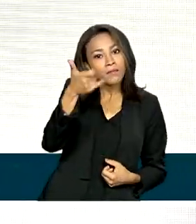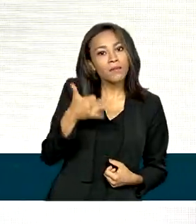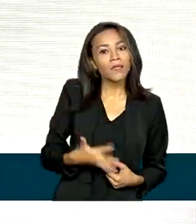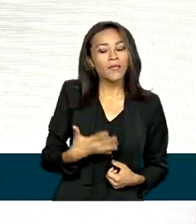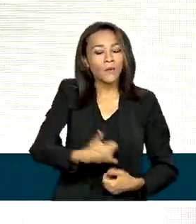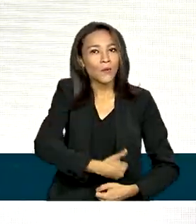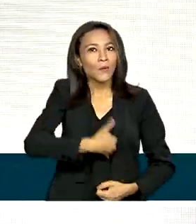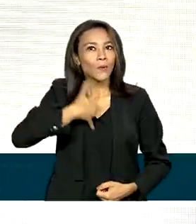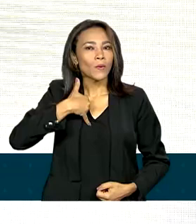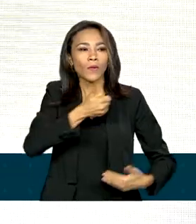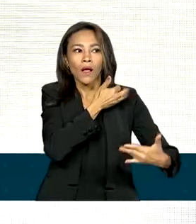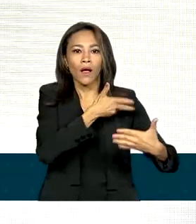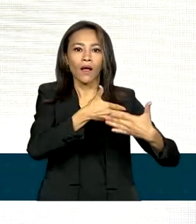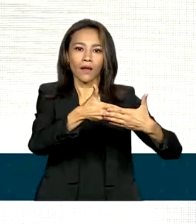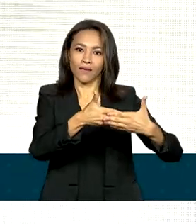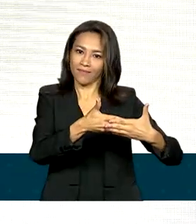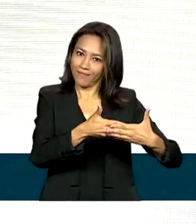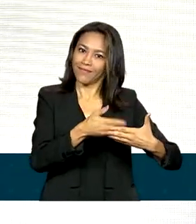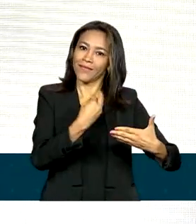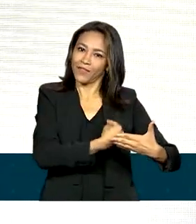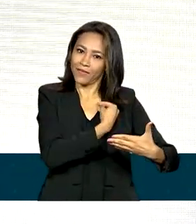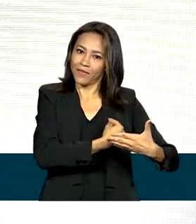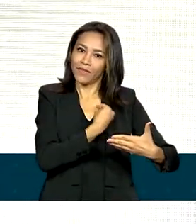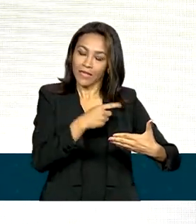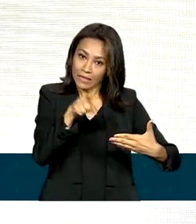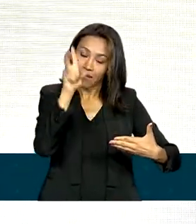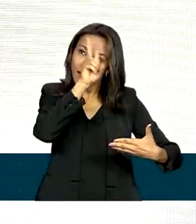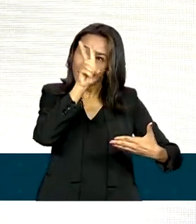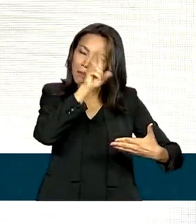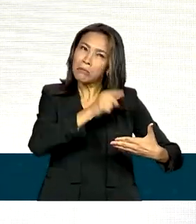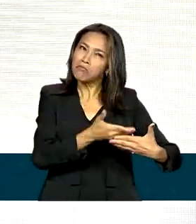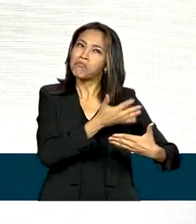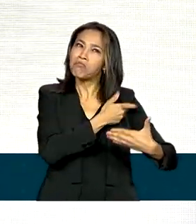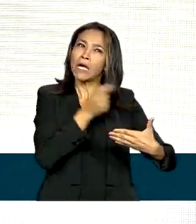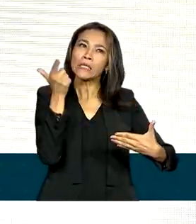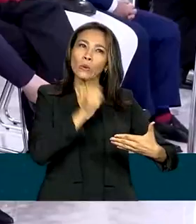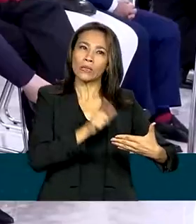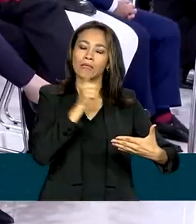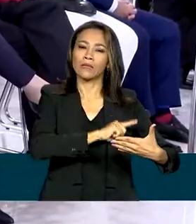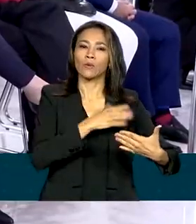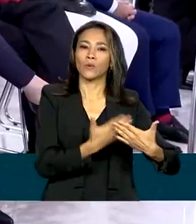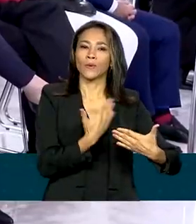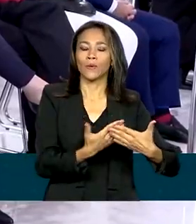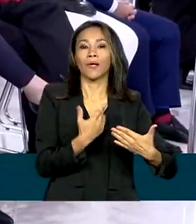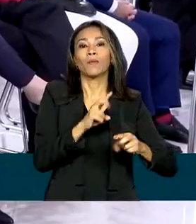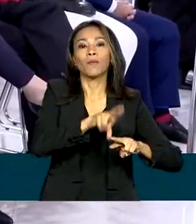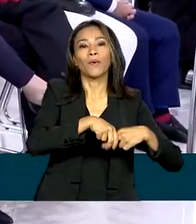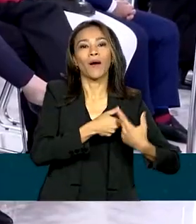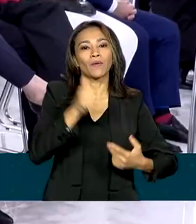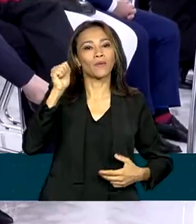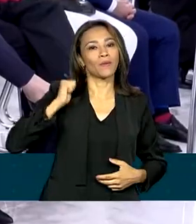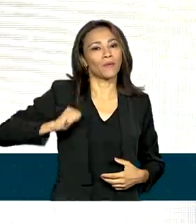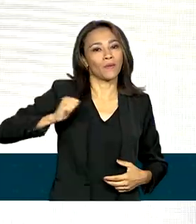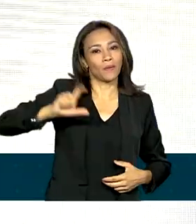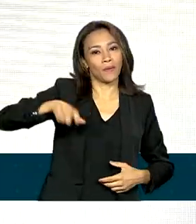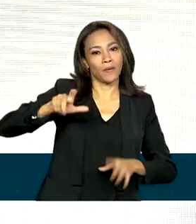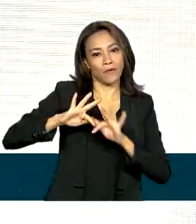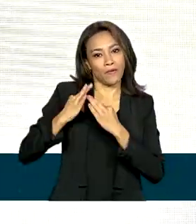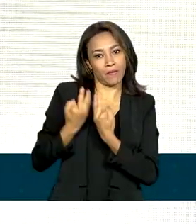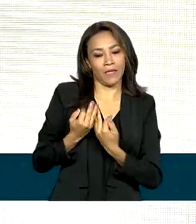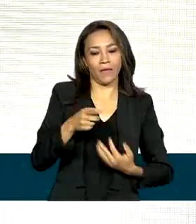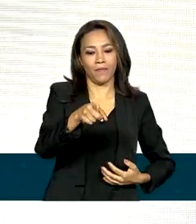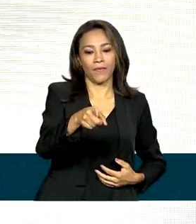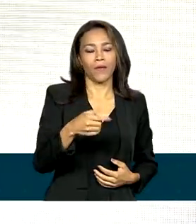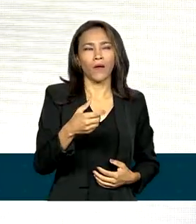com orgulho sua trajetória e lembra que só foi possível estudar graças ao Bolsa Família. O